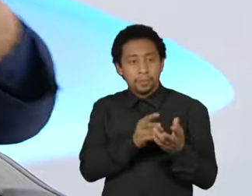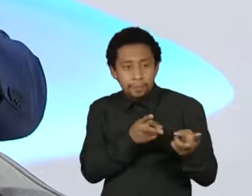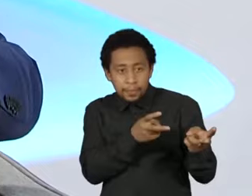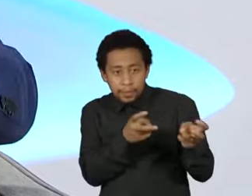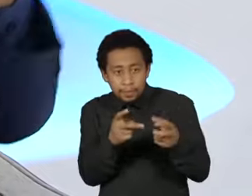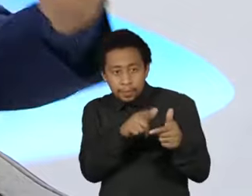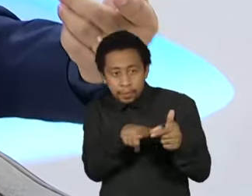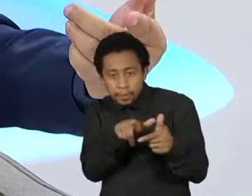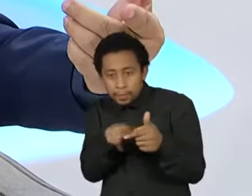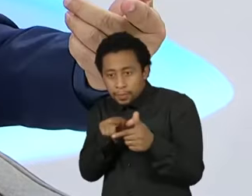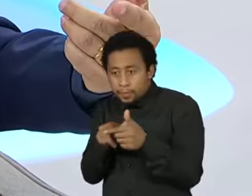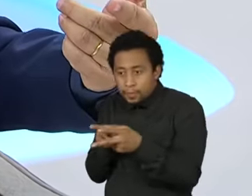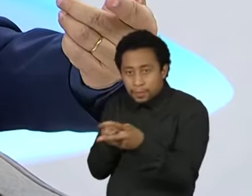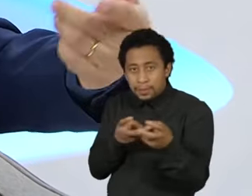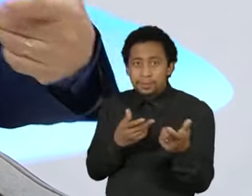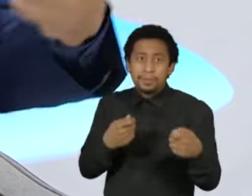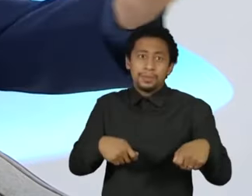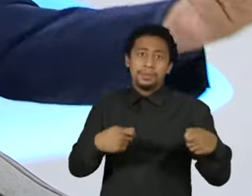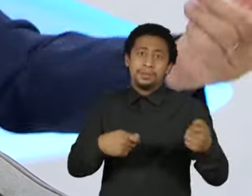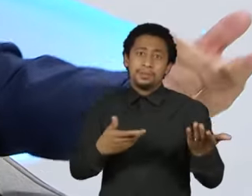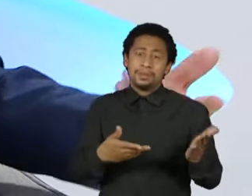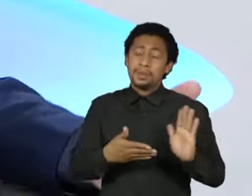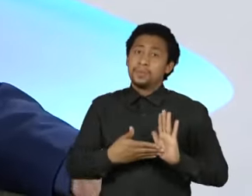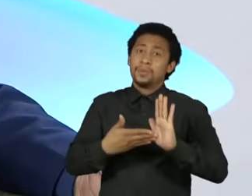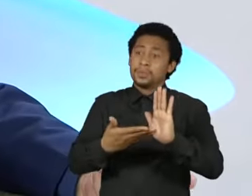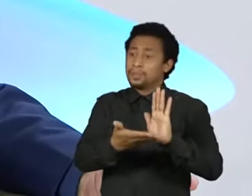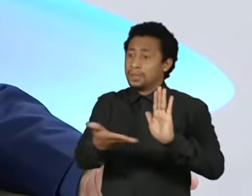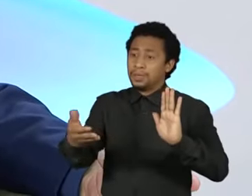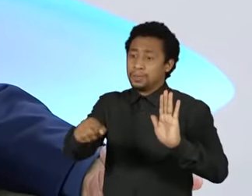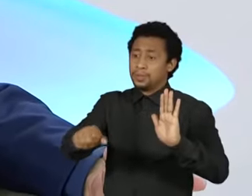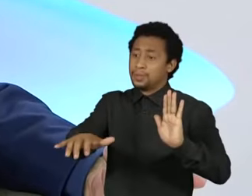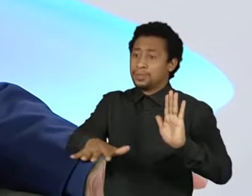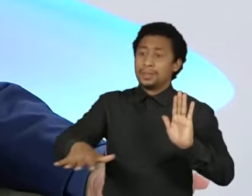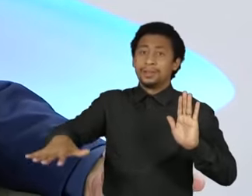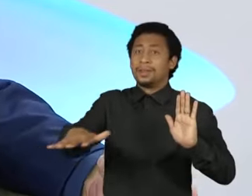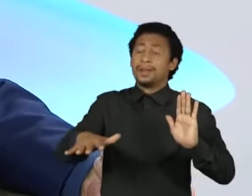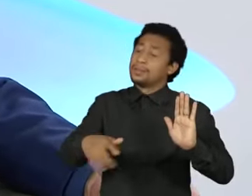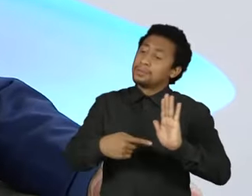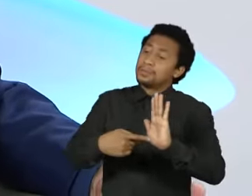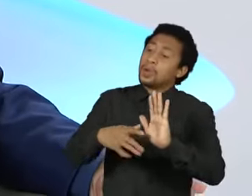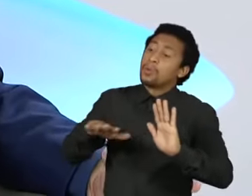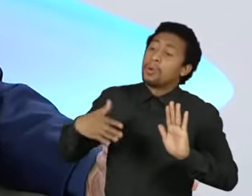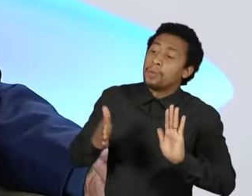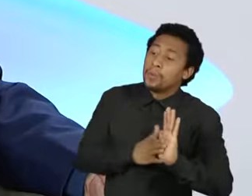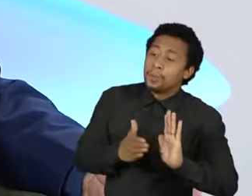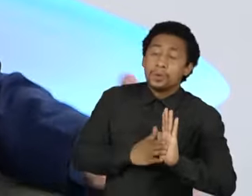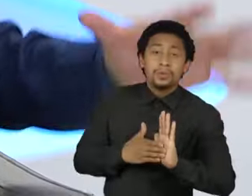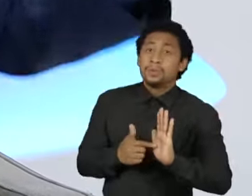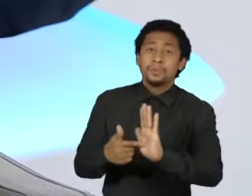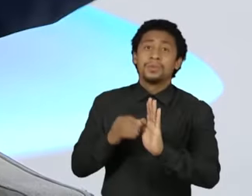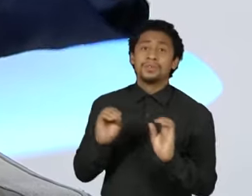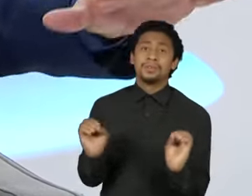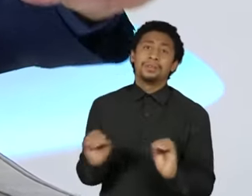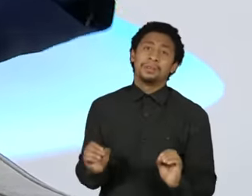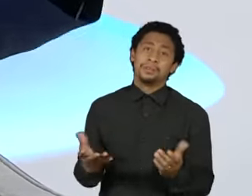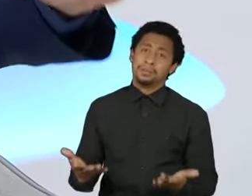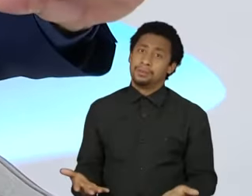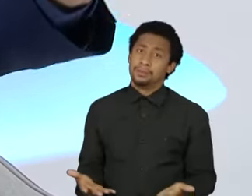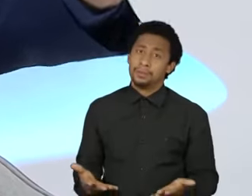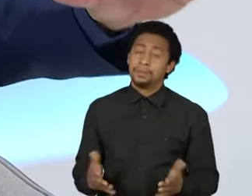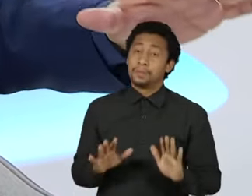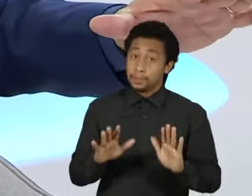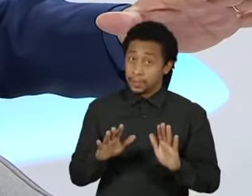nem estamos apresentando à sociedade qual o caminho que nós vamos dar a cada um deles. Mas eu não tenho a menor dúvida, do ponto de vista da